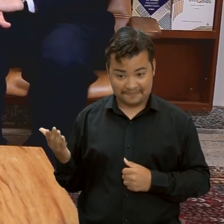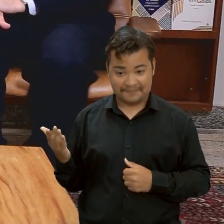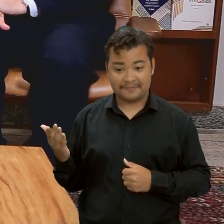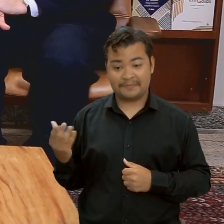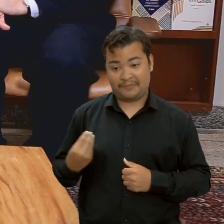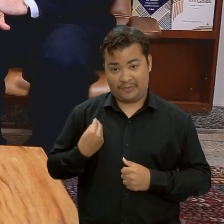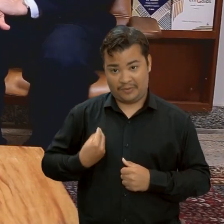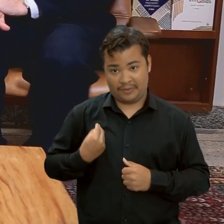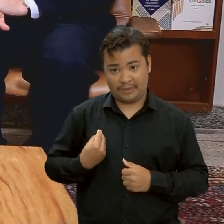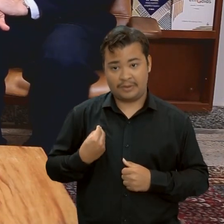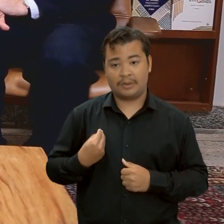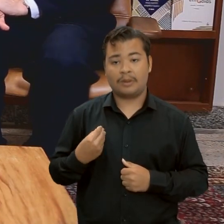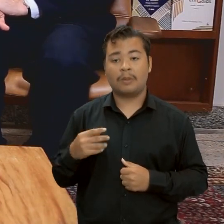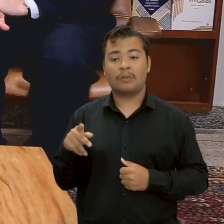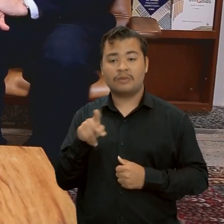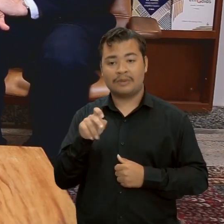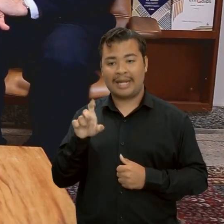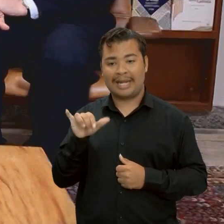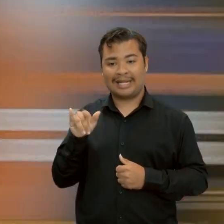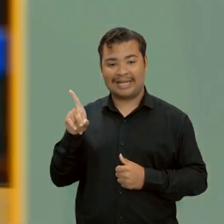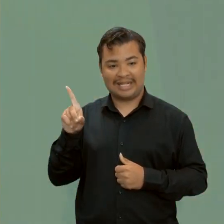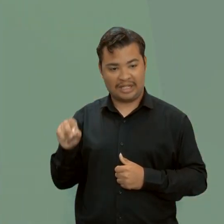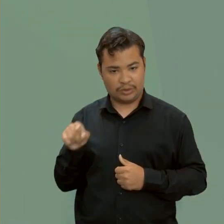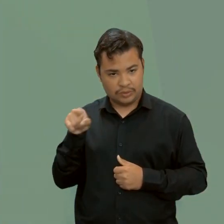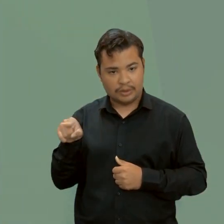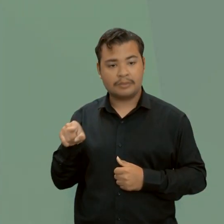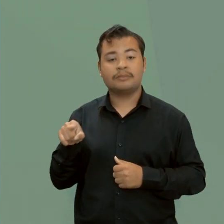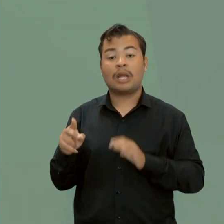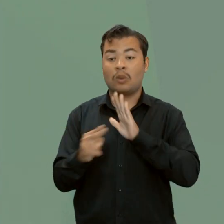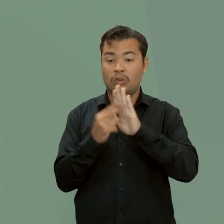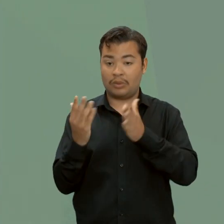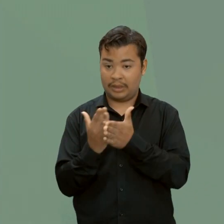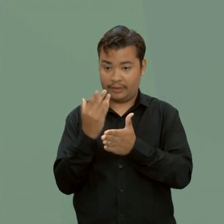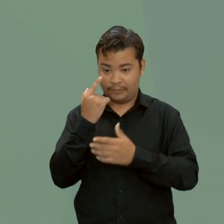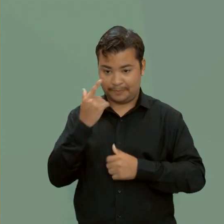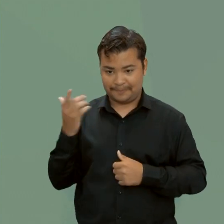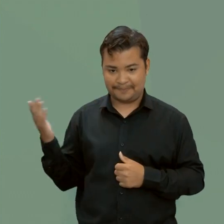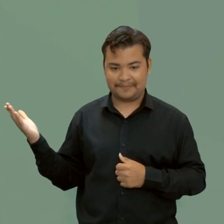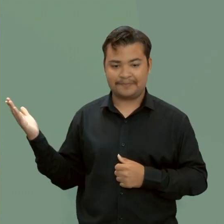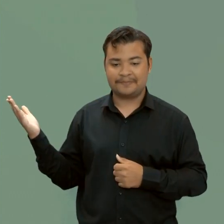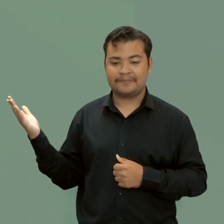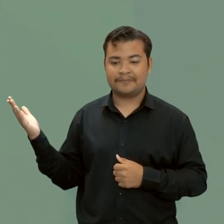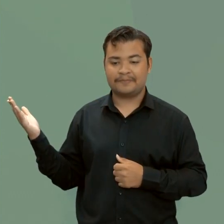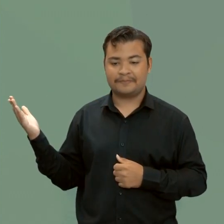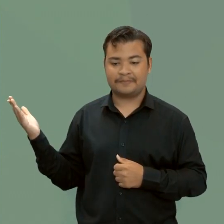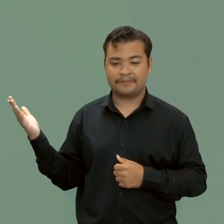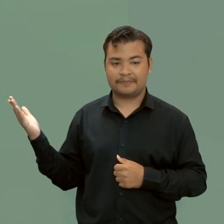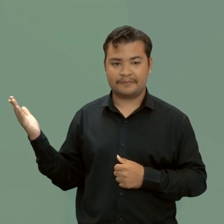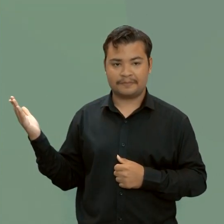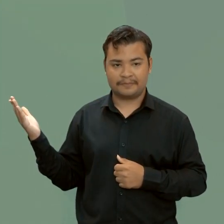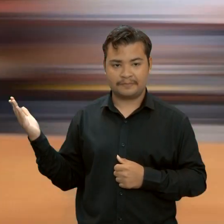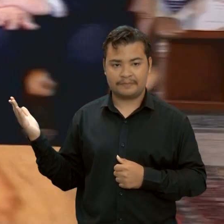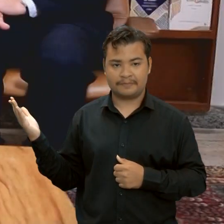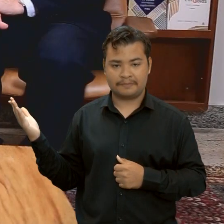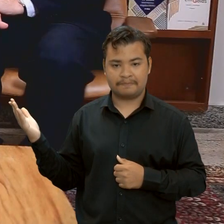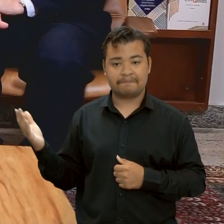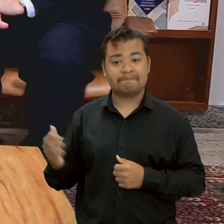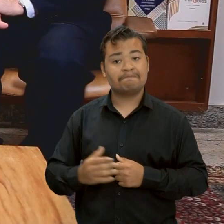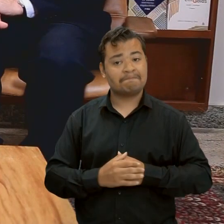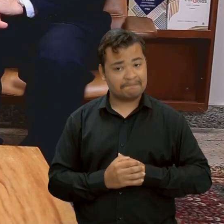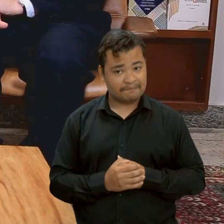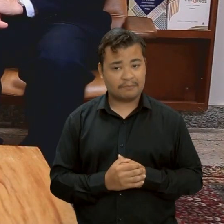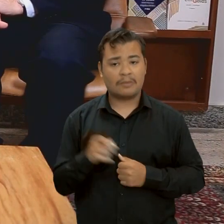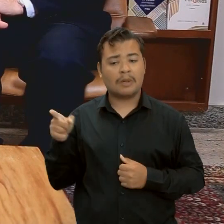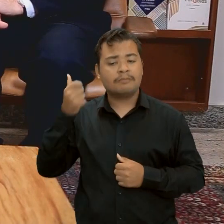Emílio Brasileiro, que é autor do livro O Direito Natural e a Justiça Quântica. Ele se